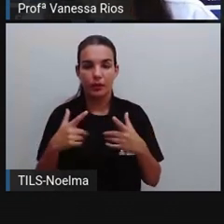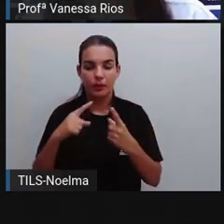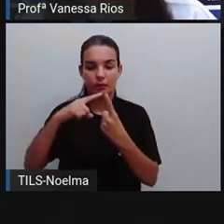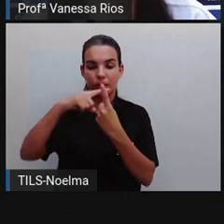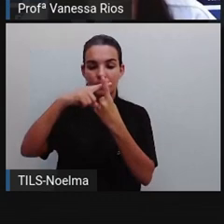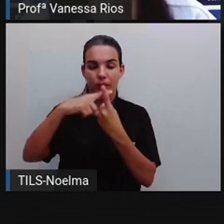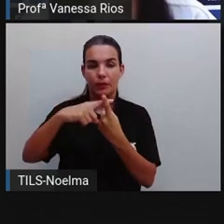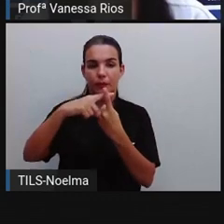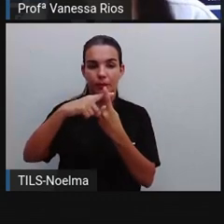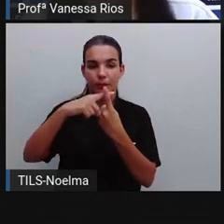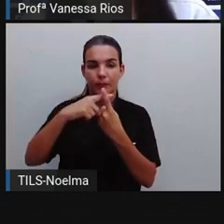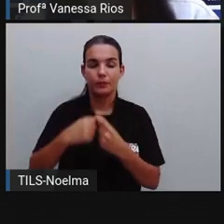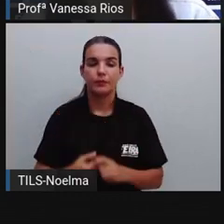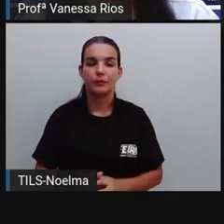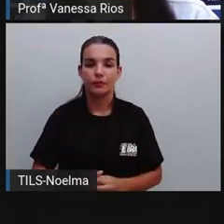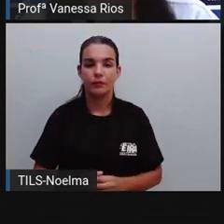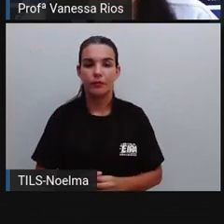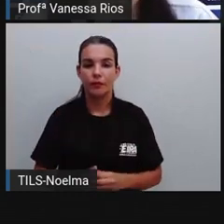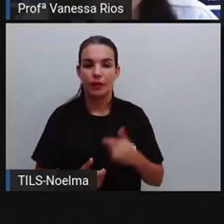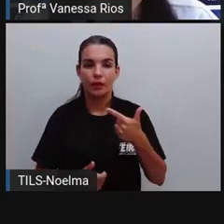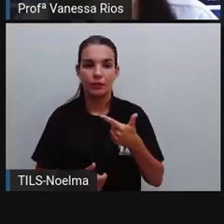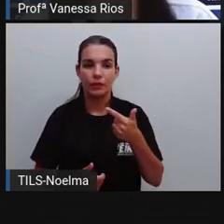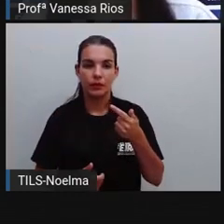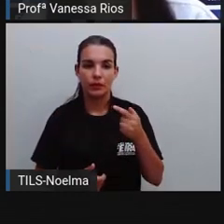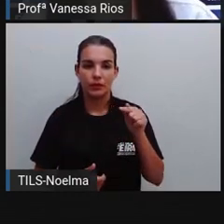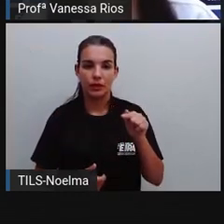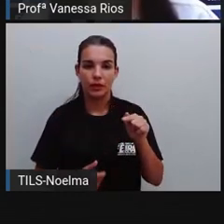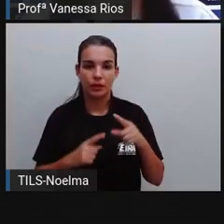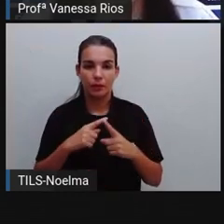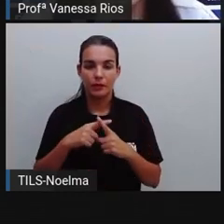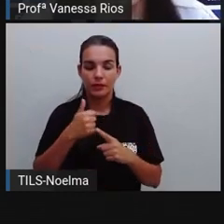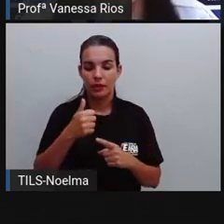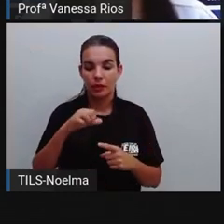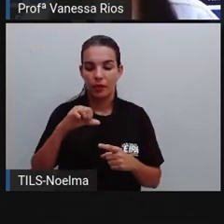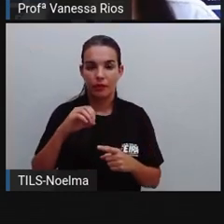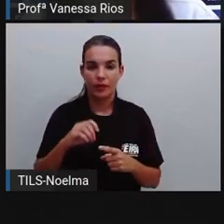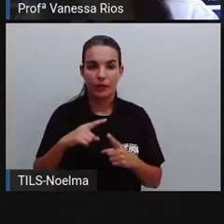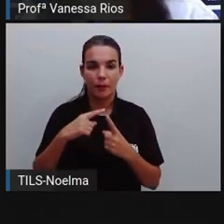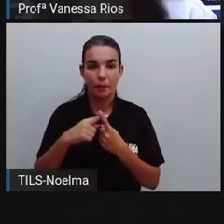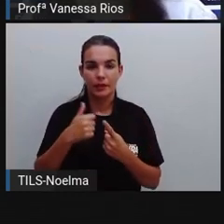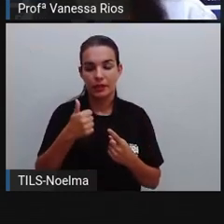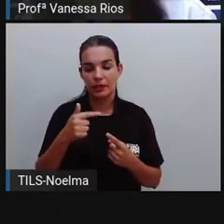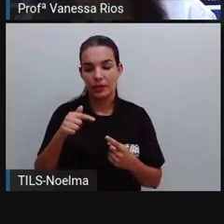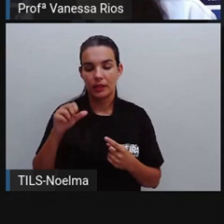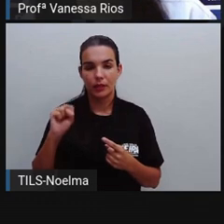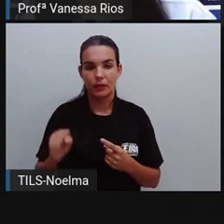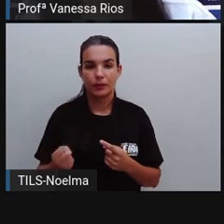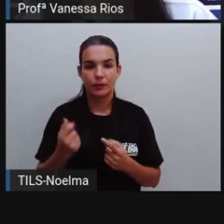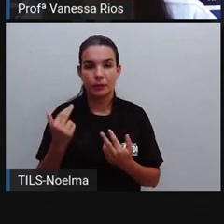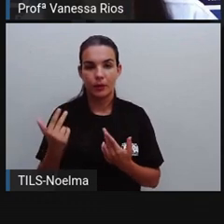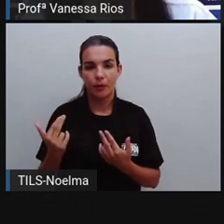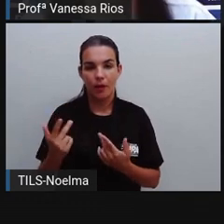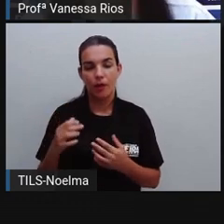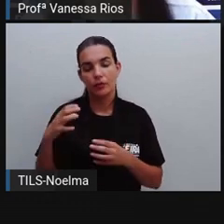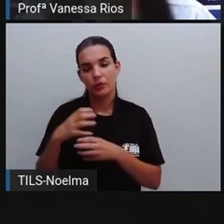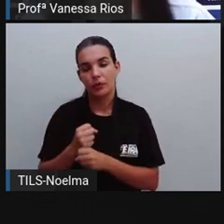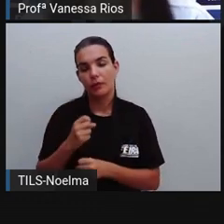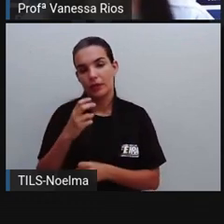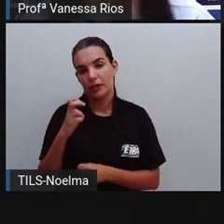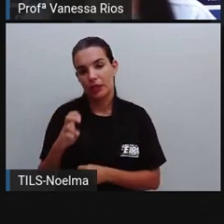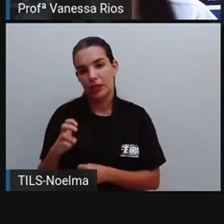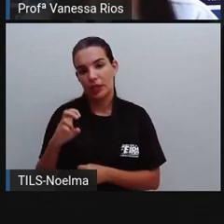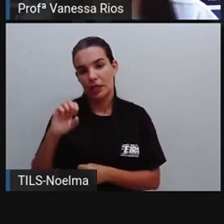adição. Então, 217 mais 190 mais 178. Encontramos a